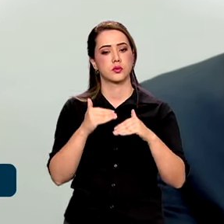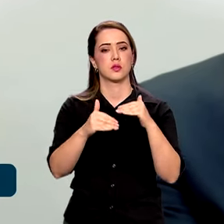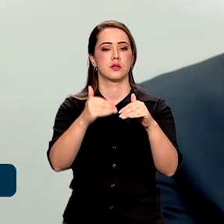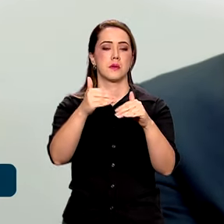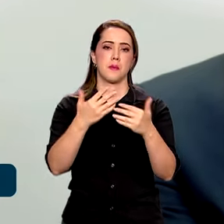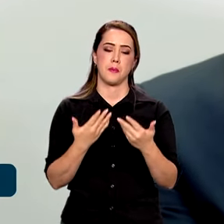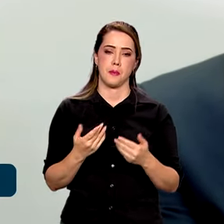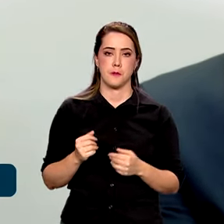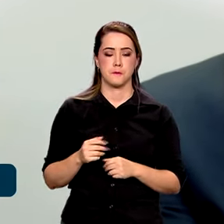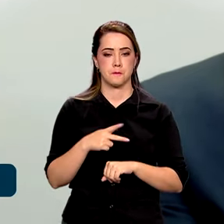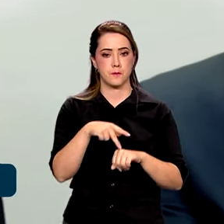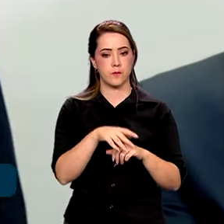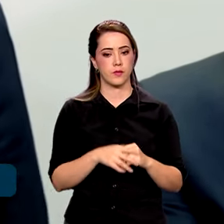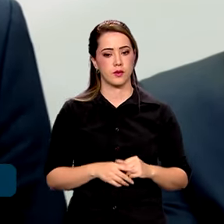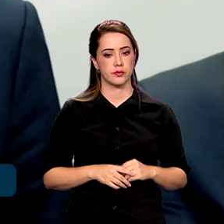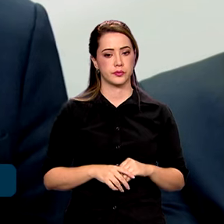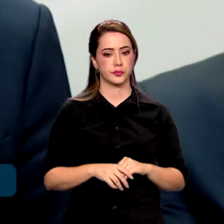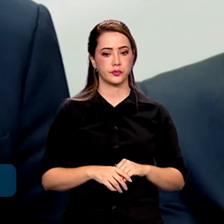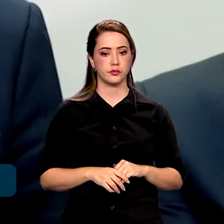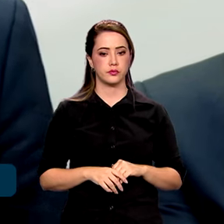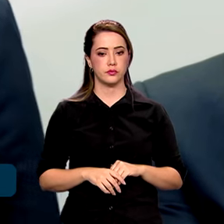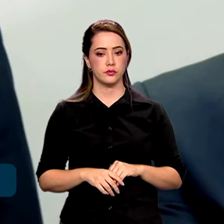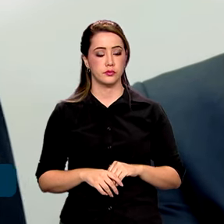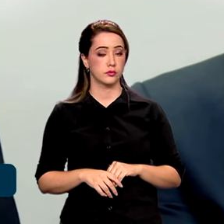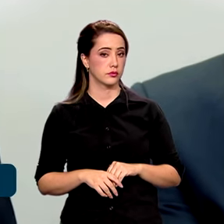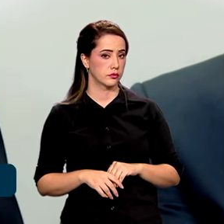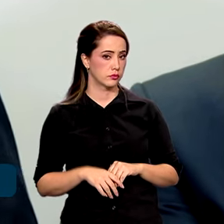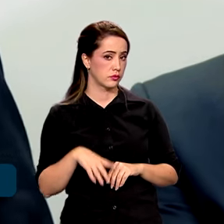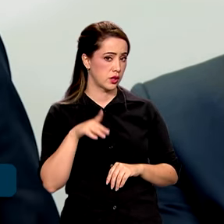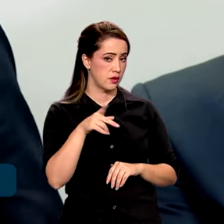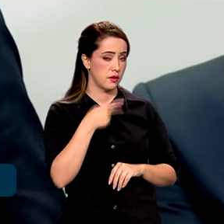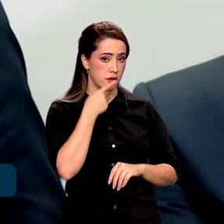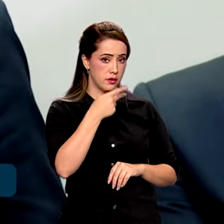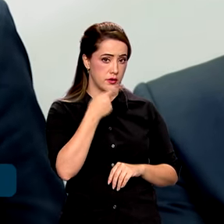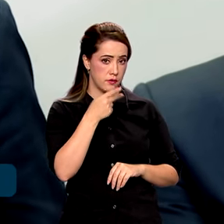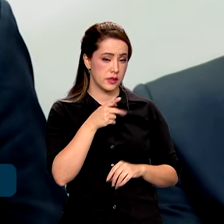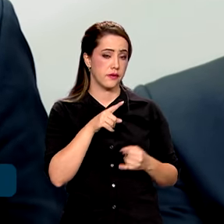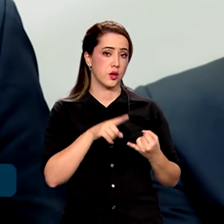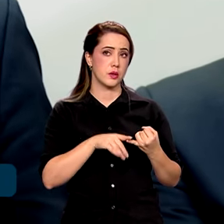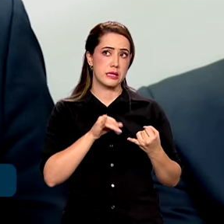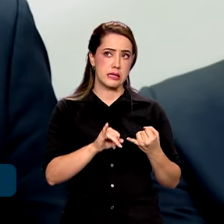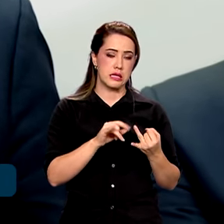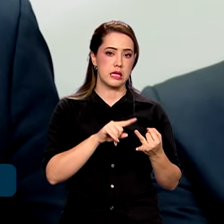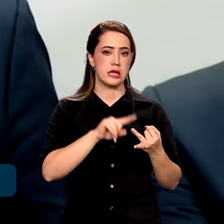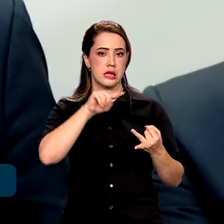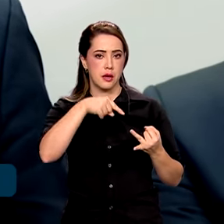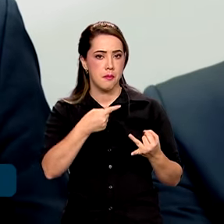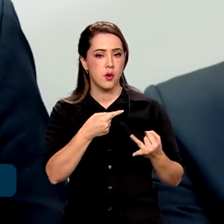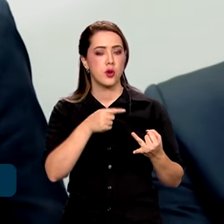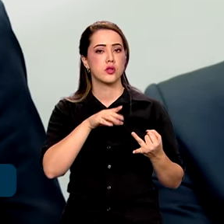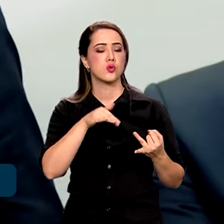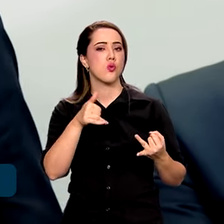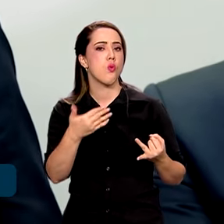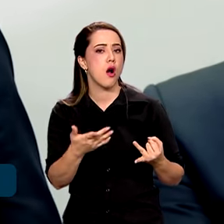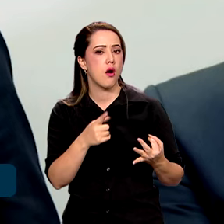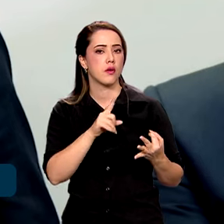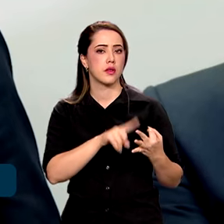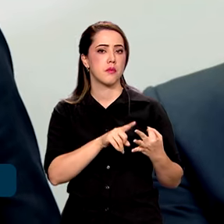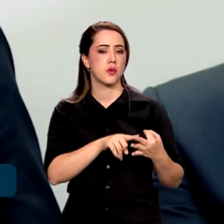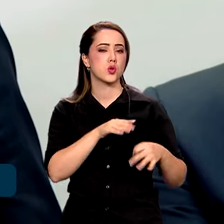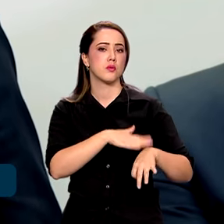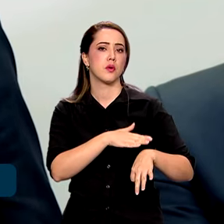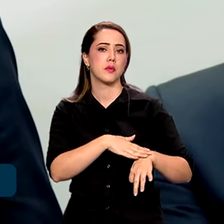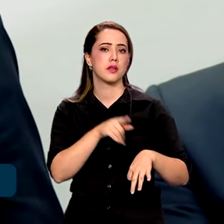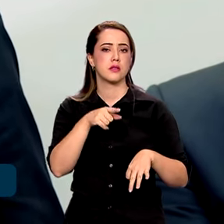desenvolvimento no país. O senhor põe a cabeça do travesseiro ali, o senhor imagina